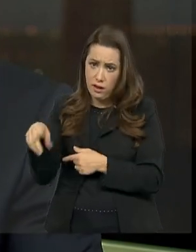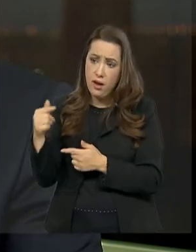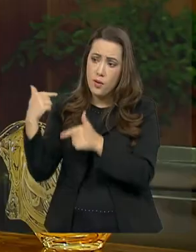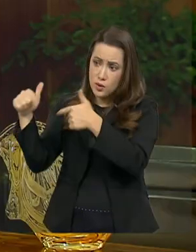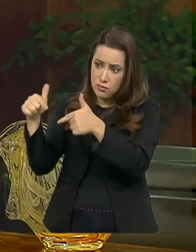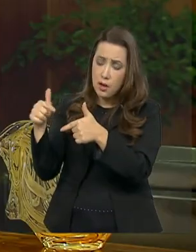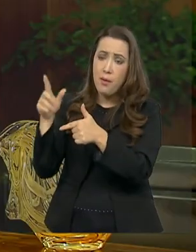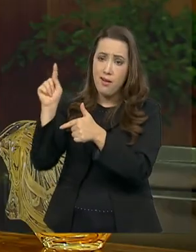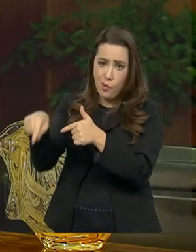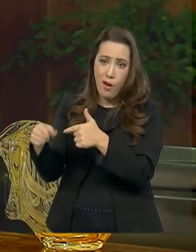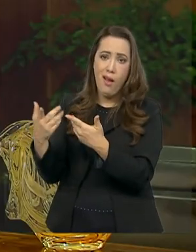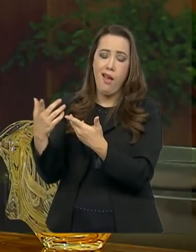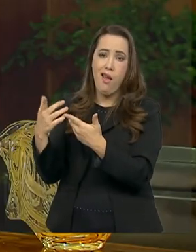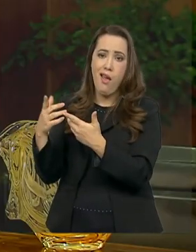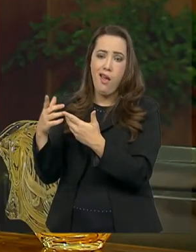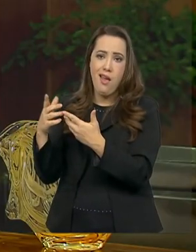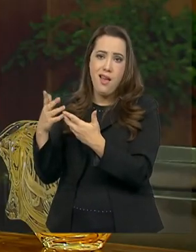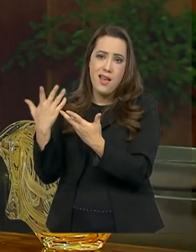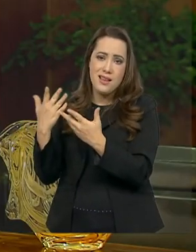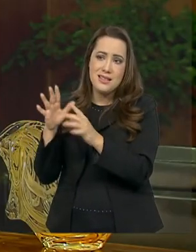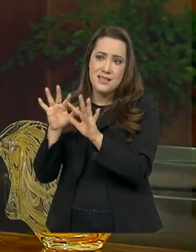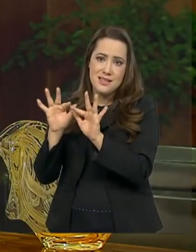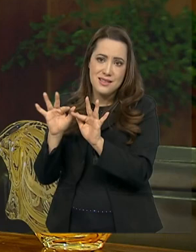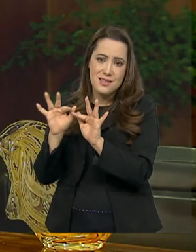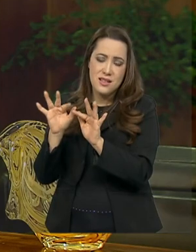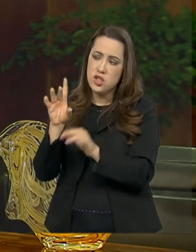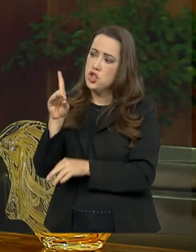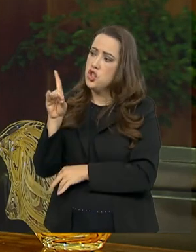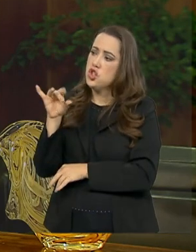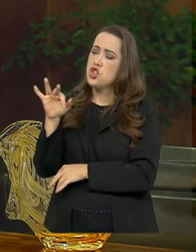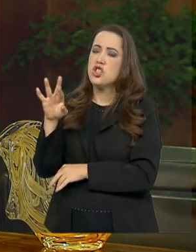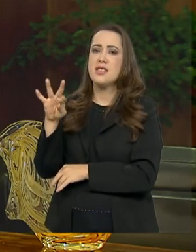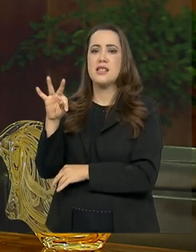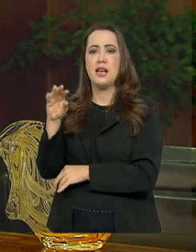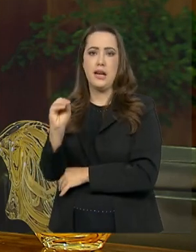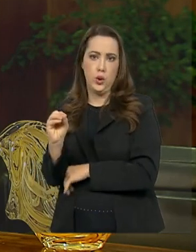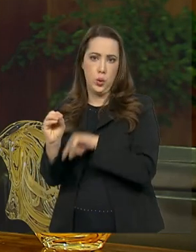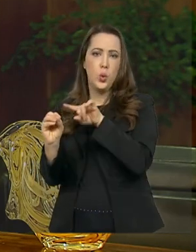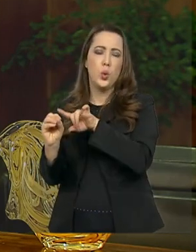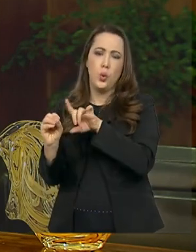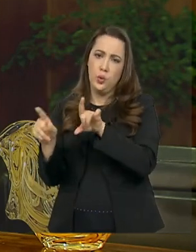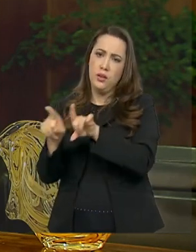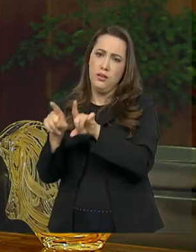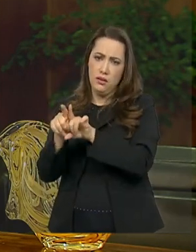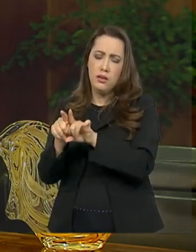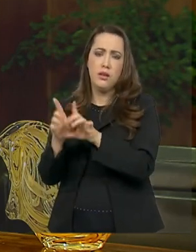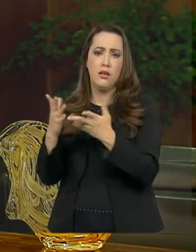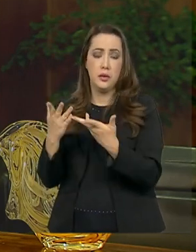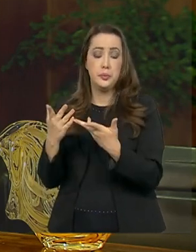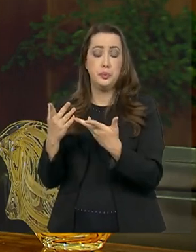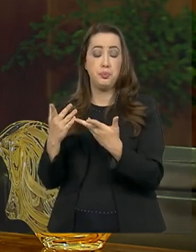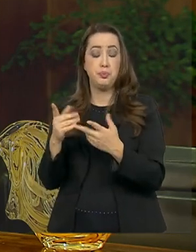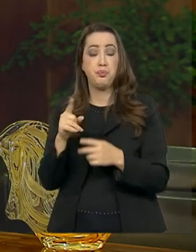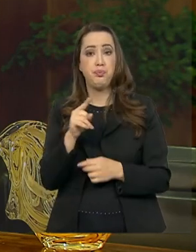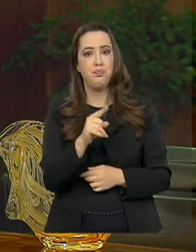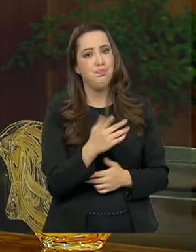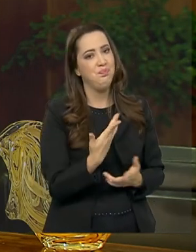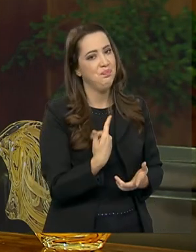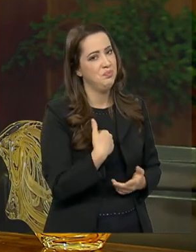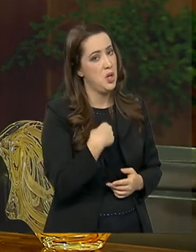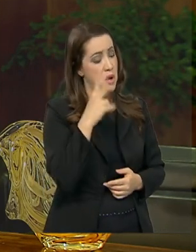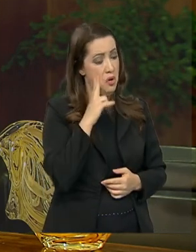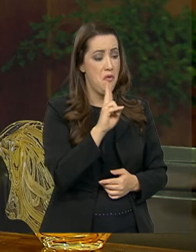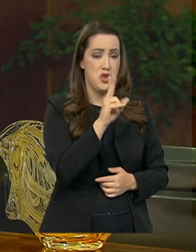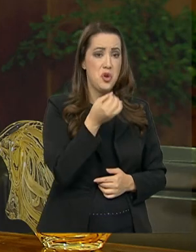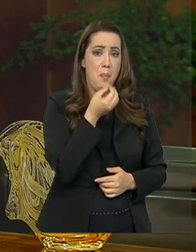do senhor aqui? Eu tomo como um elogio essas referências de fato na minha vida pessoal, assim como na minha vida profissional eu